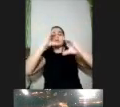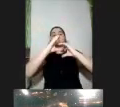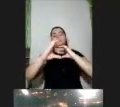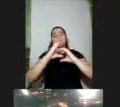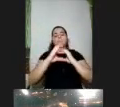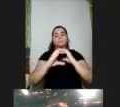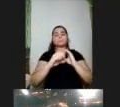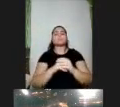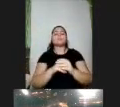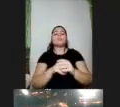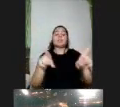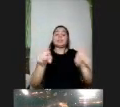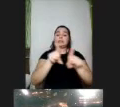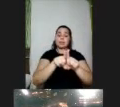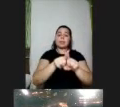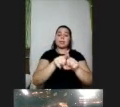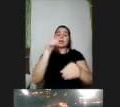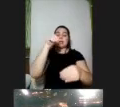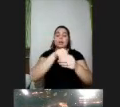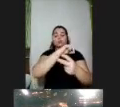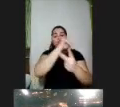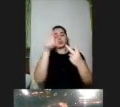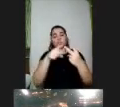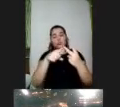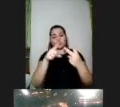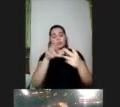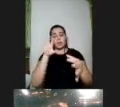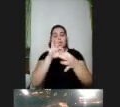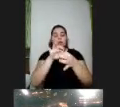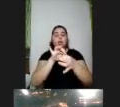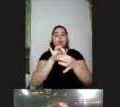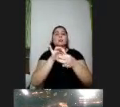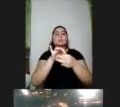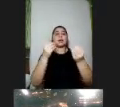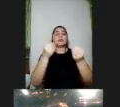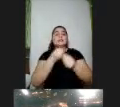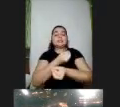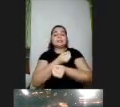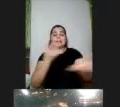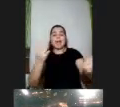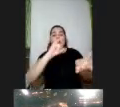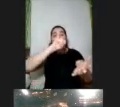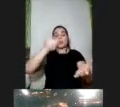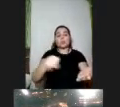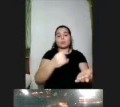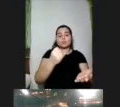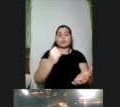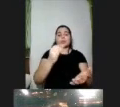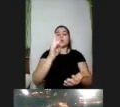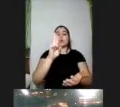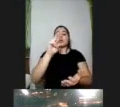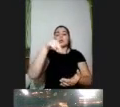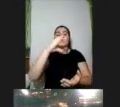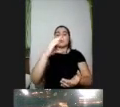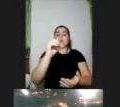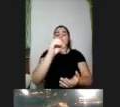também nesse segundo princípio está ligado a oferecer opções em relação a funções executivas então como é que a gente